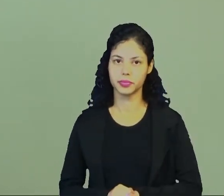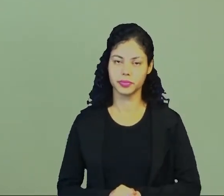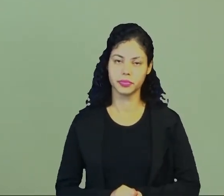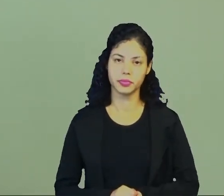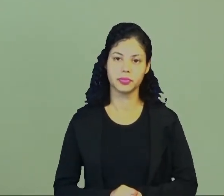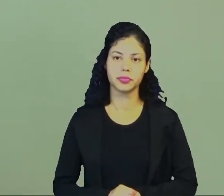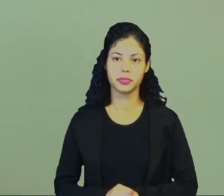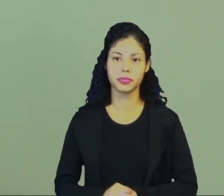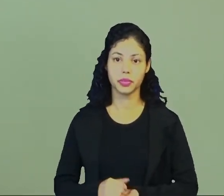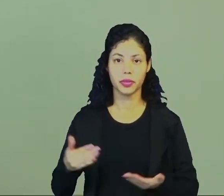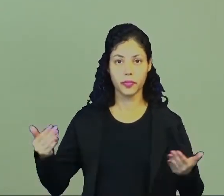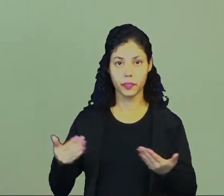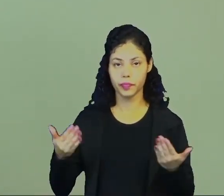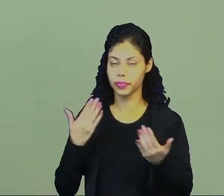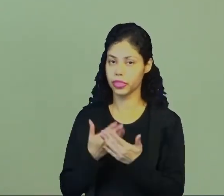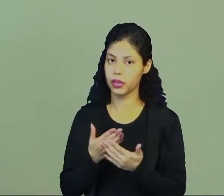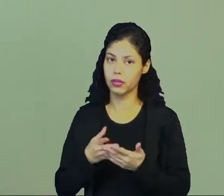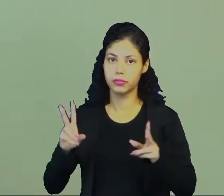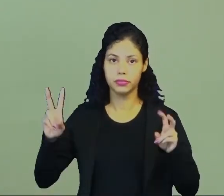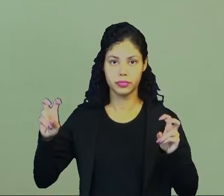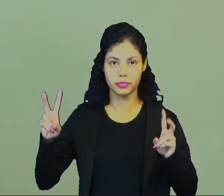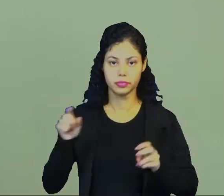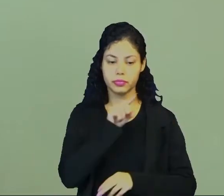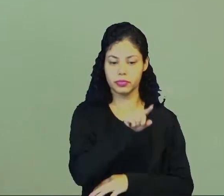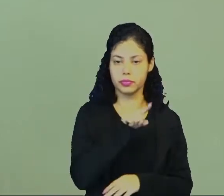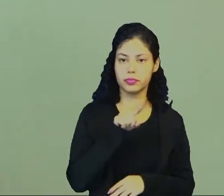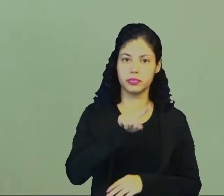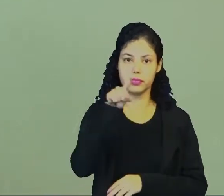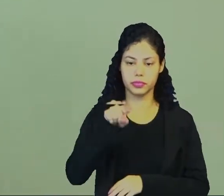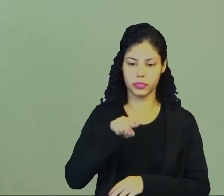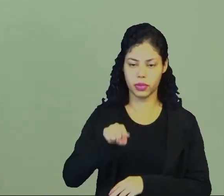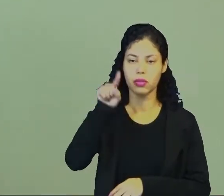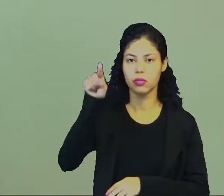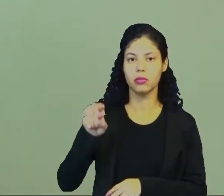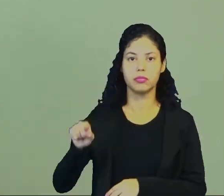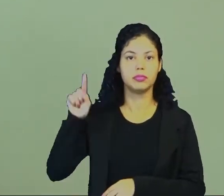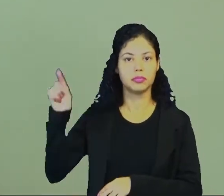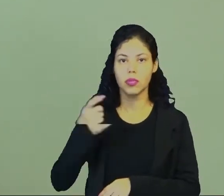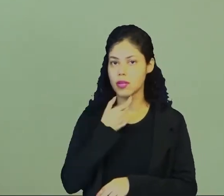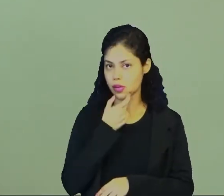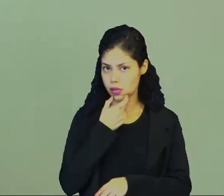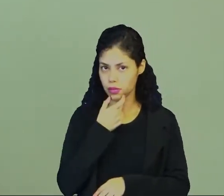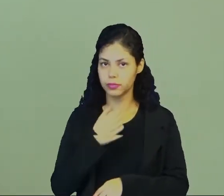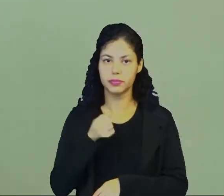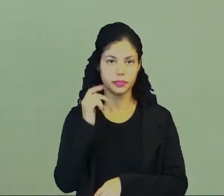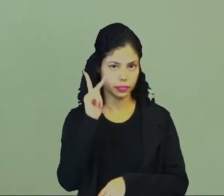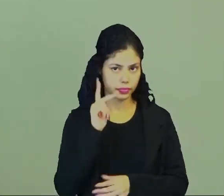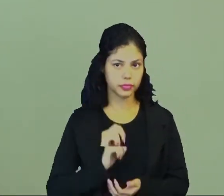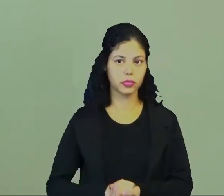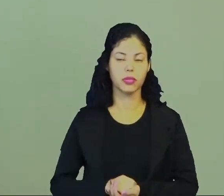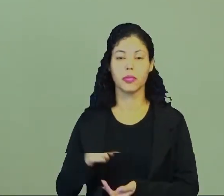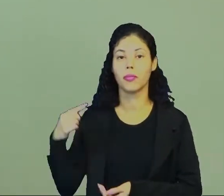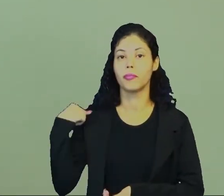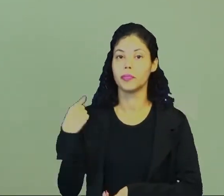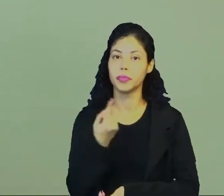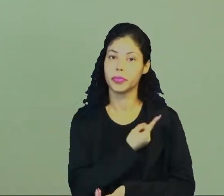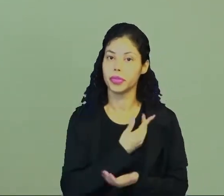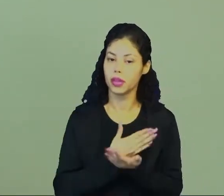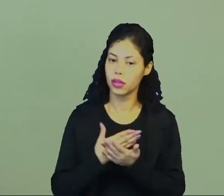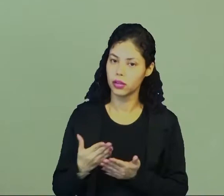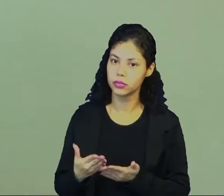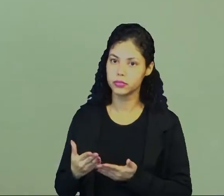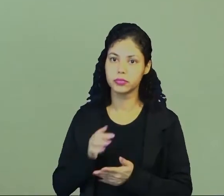meu nome é Camila e na aula de hoje nós iremos estudar sobre pontuação em inglês, ok? Em inglês nós dissemos